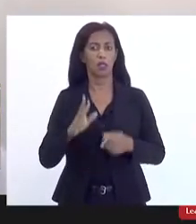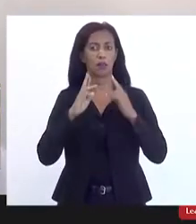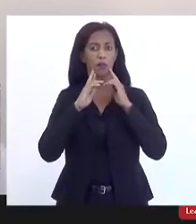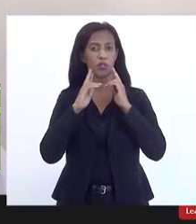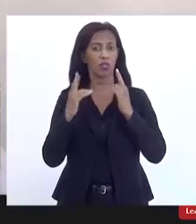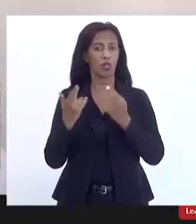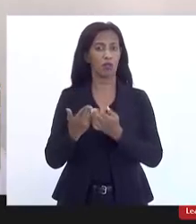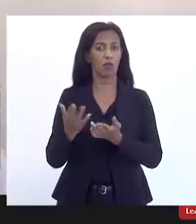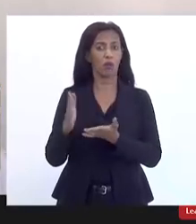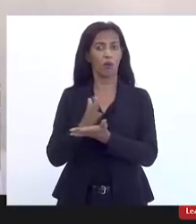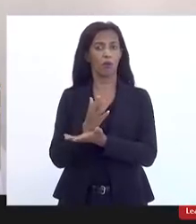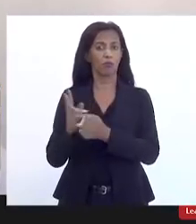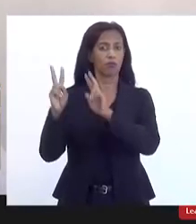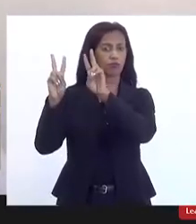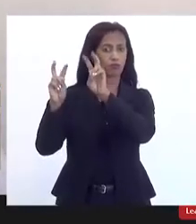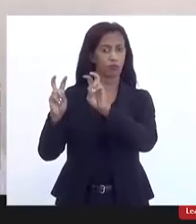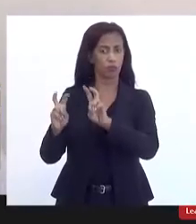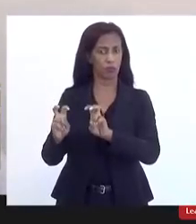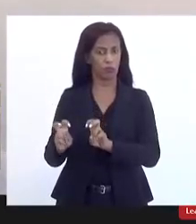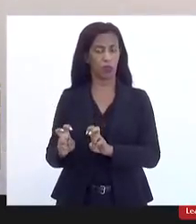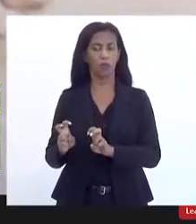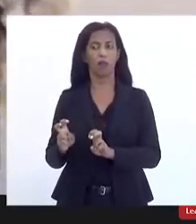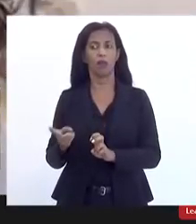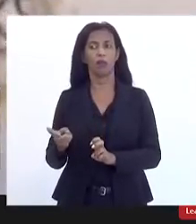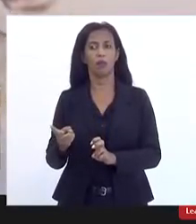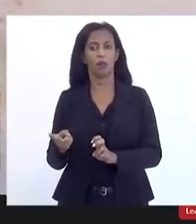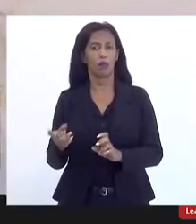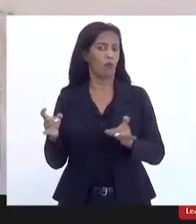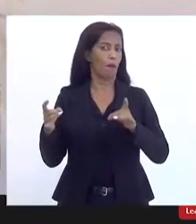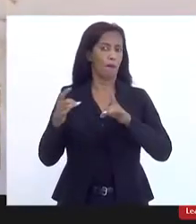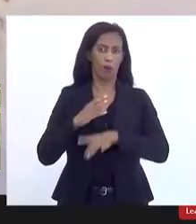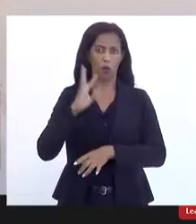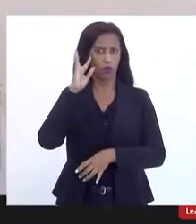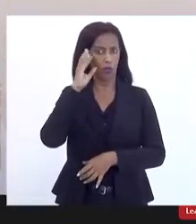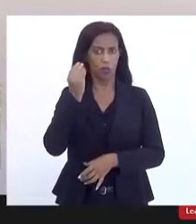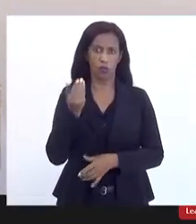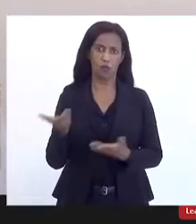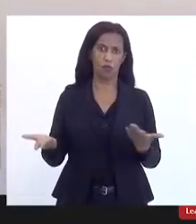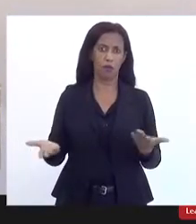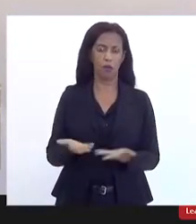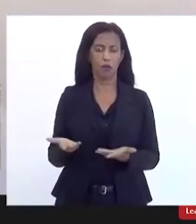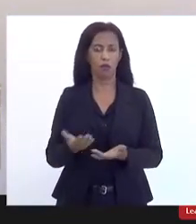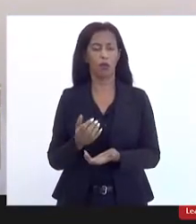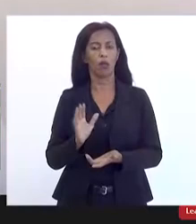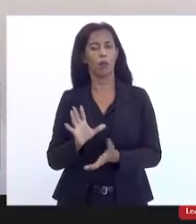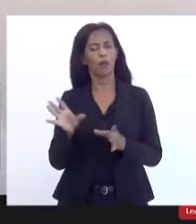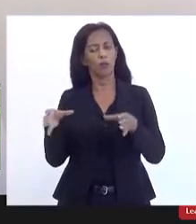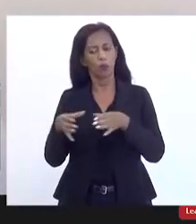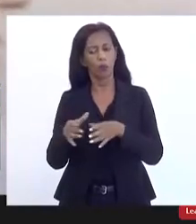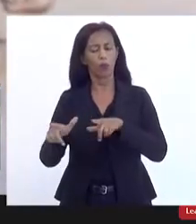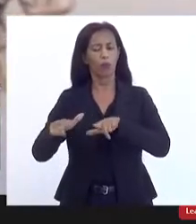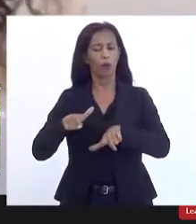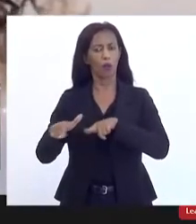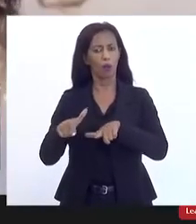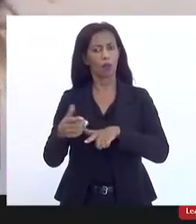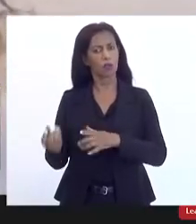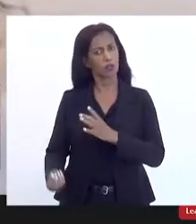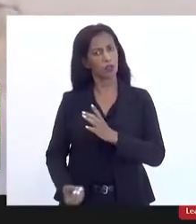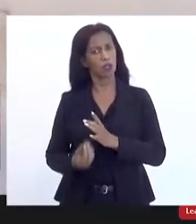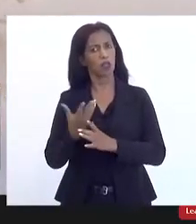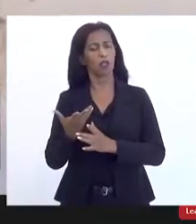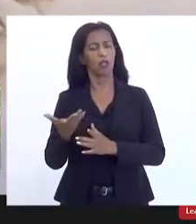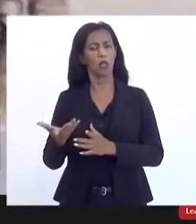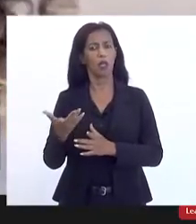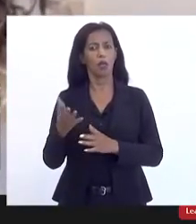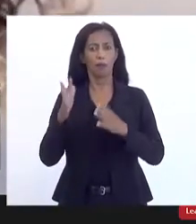levantando alguns temas aqui que não vamos de pronto resolver nesse espaço mas que um grupo de trabalho seja criado para